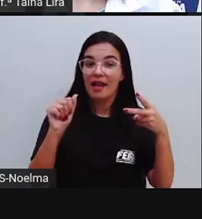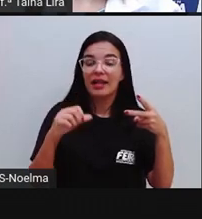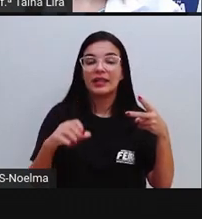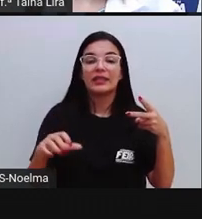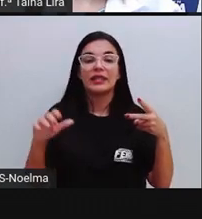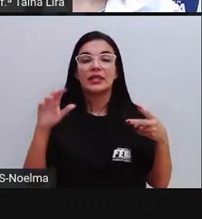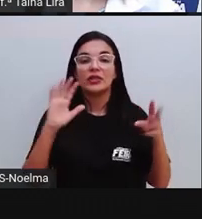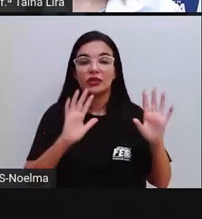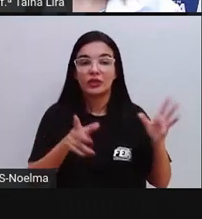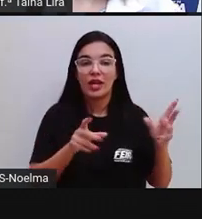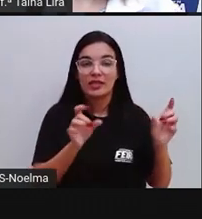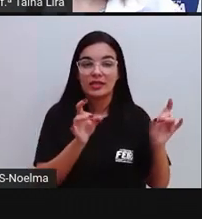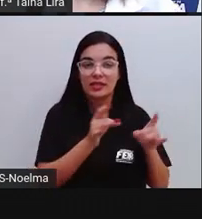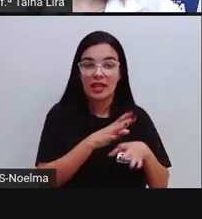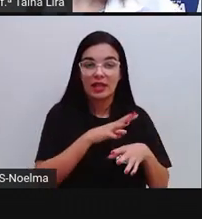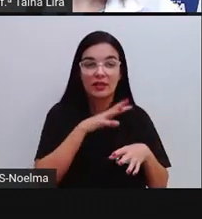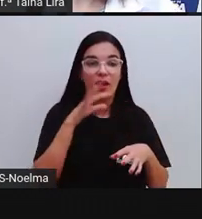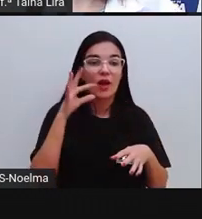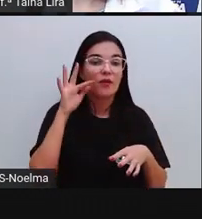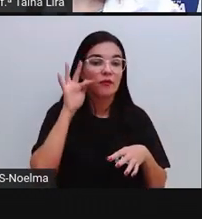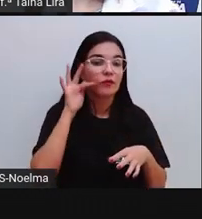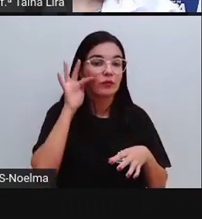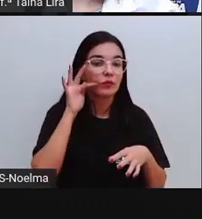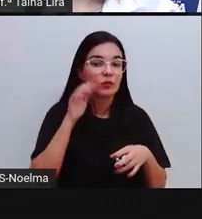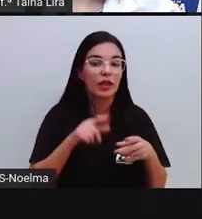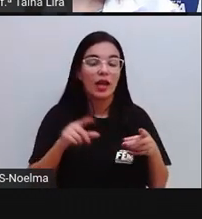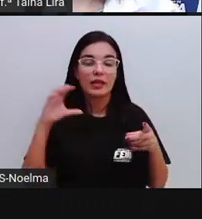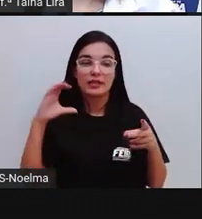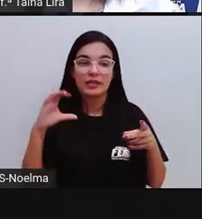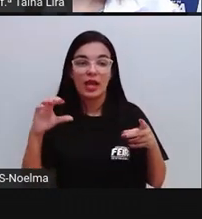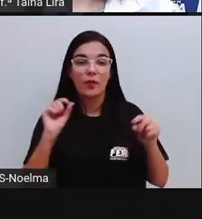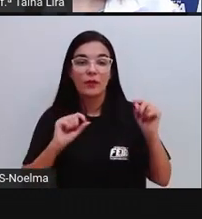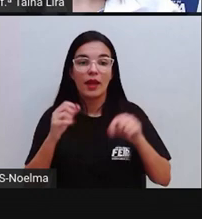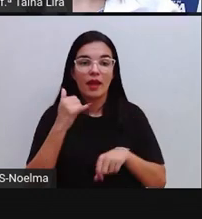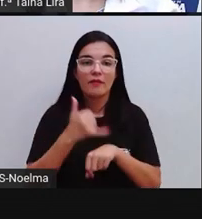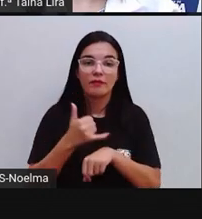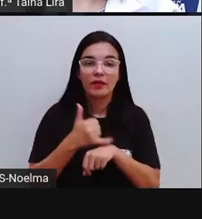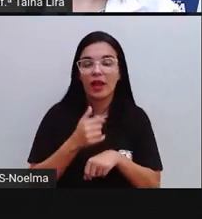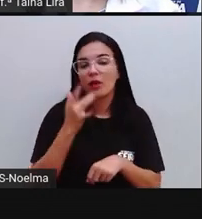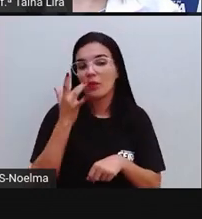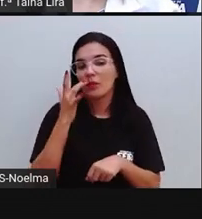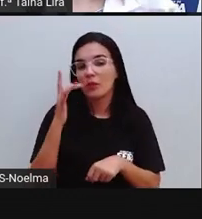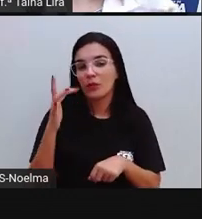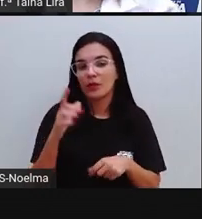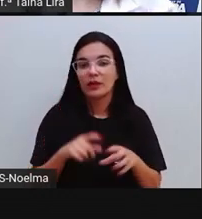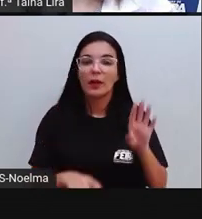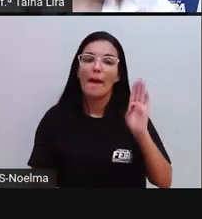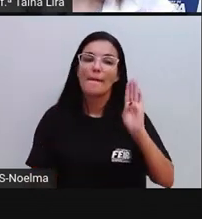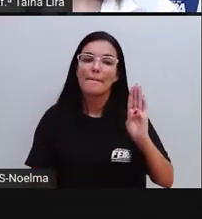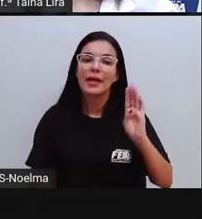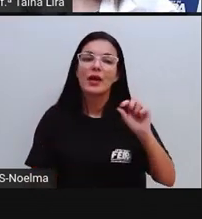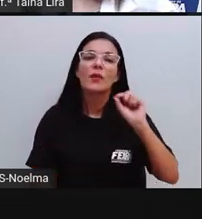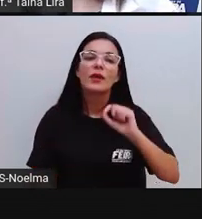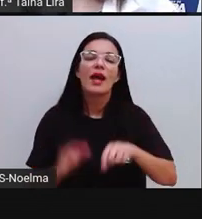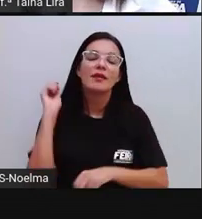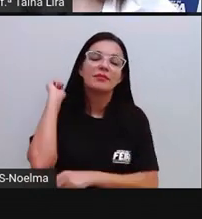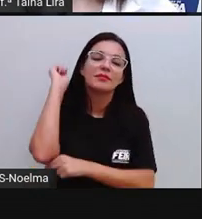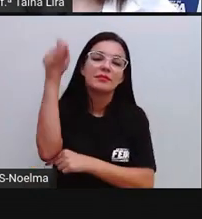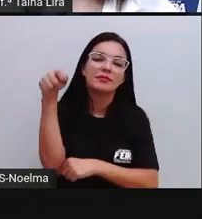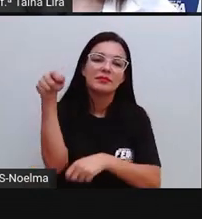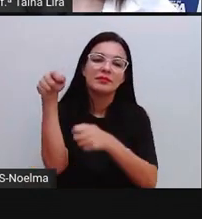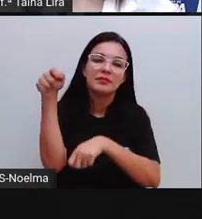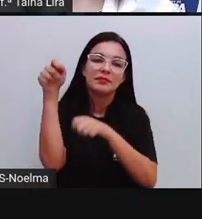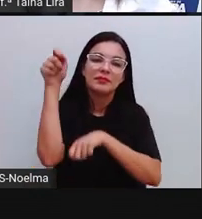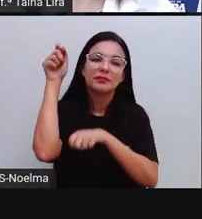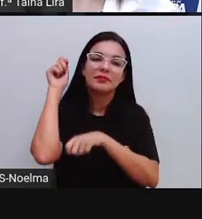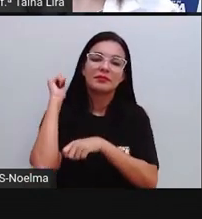letra C, segundo o anel, é o extrativismo mineral, que ele está pegando minérios ali no rio. Na letra B, nós temos a pesca, que é a principal